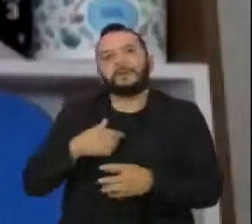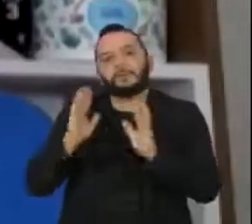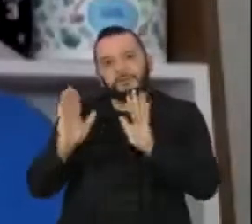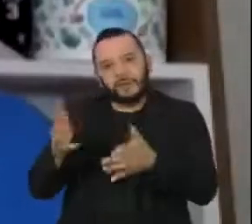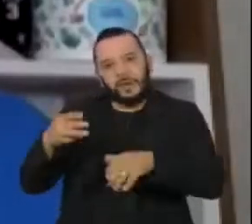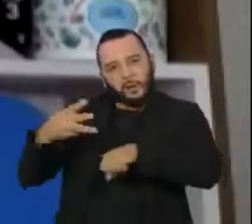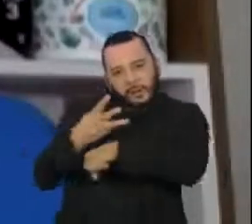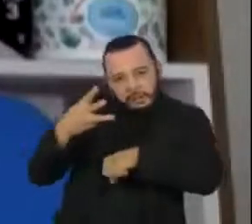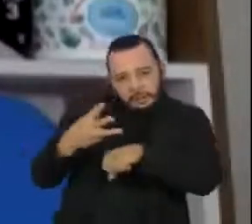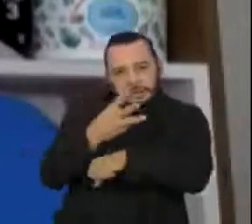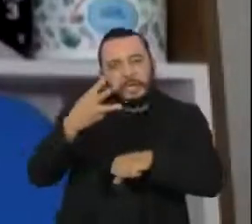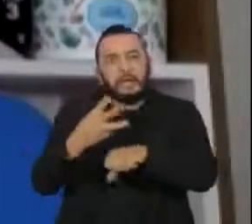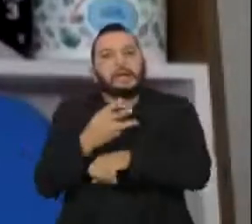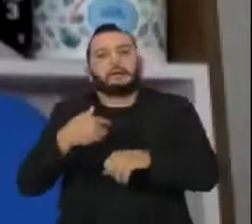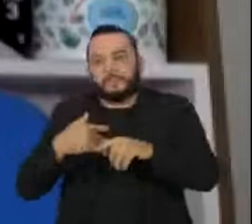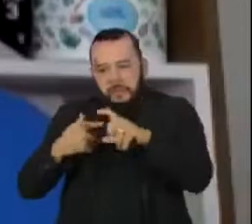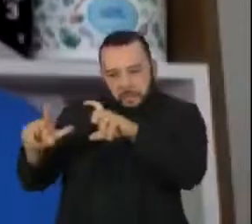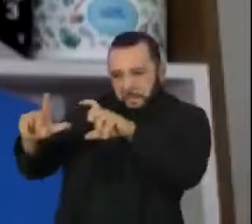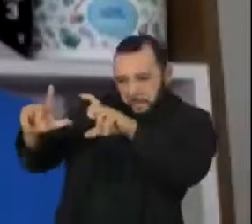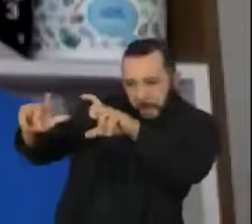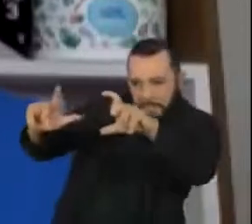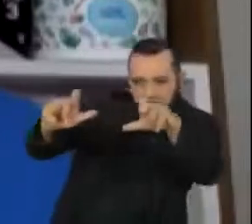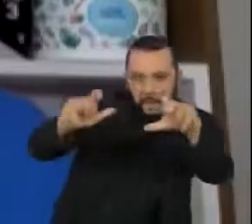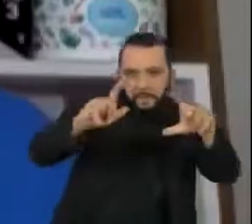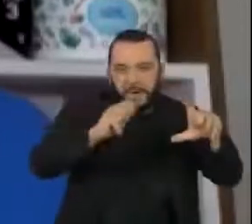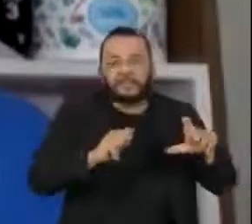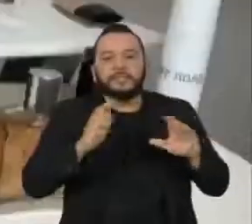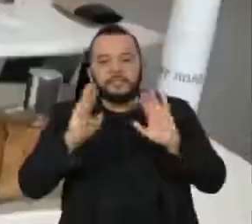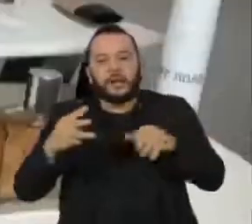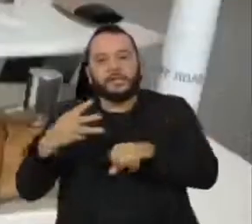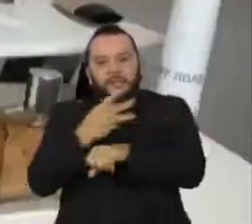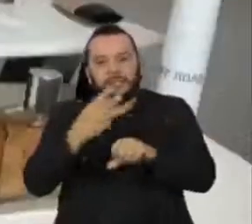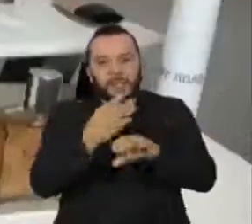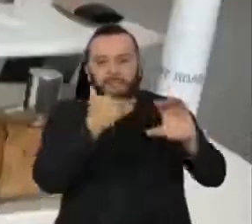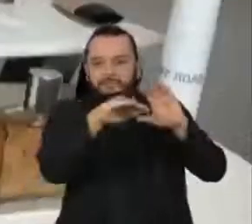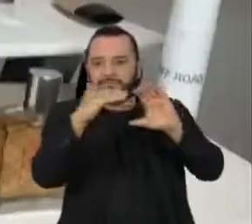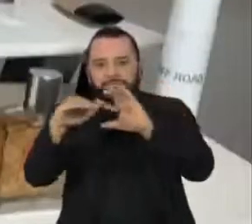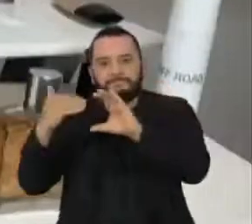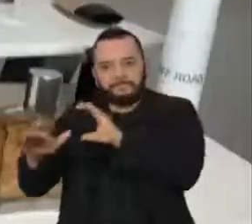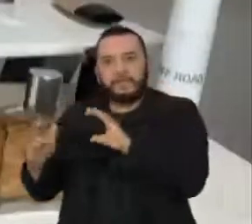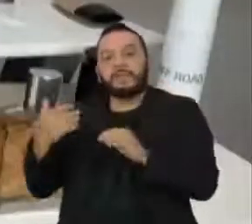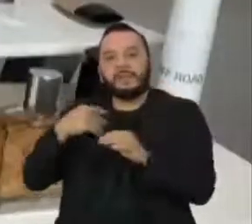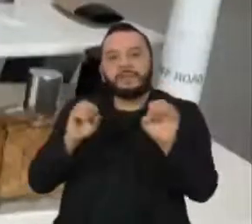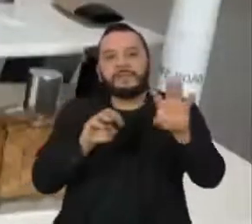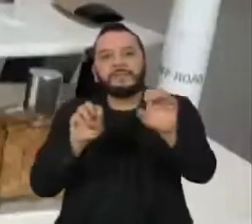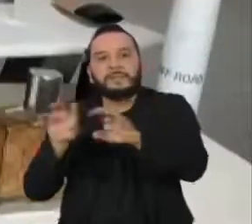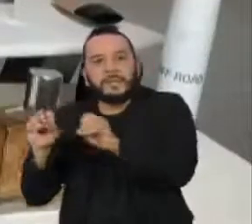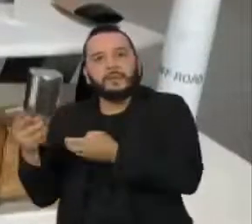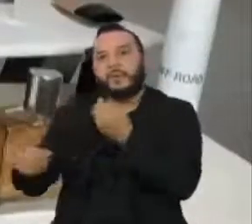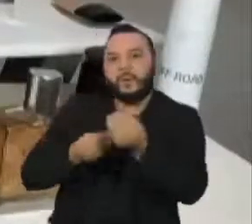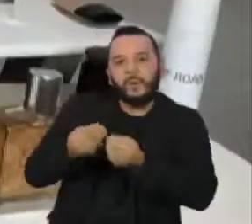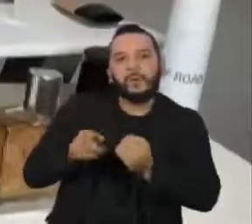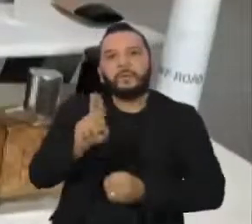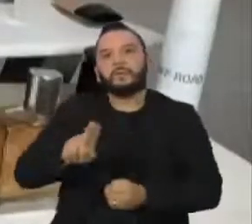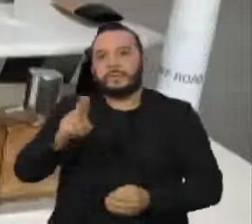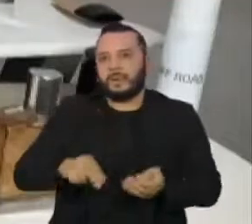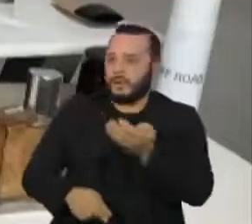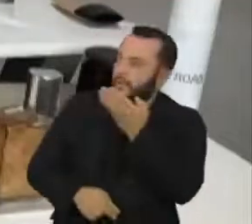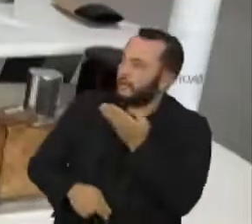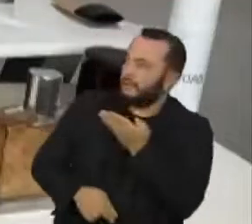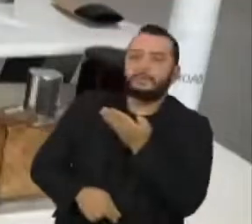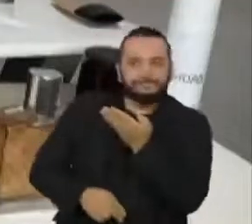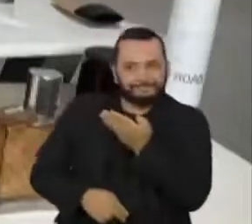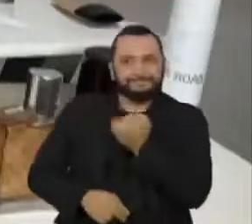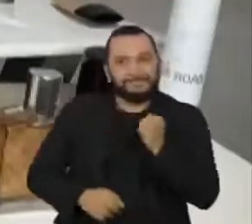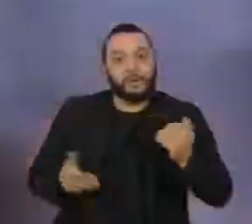comecei a fazer fotos dos produtos, fazer vídeo ensinando as pessoas a trabalhar com esses produtos, e hoje